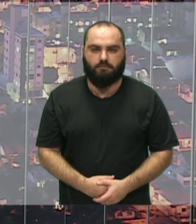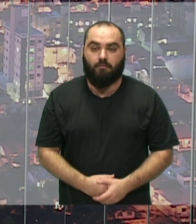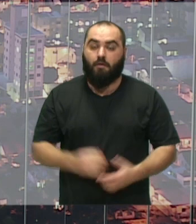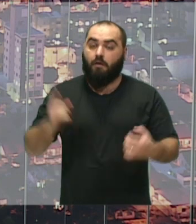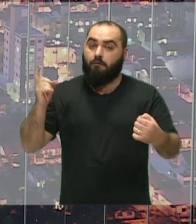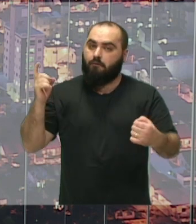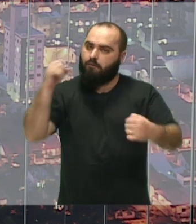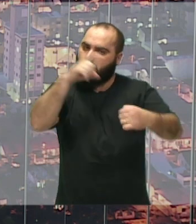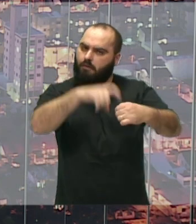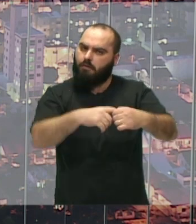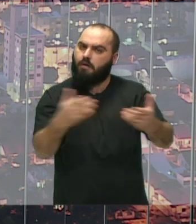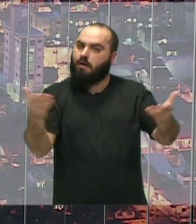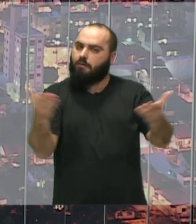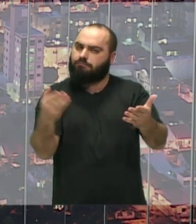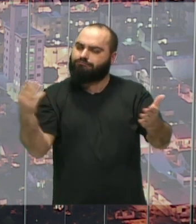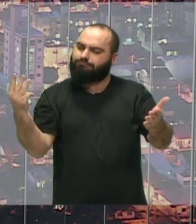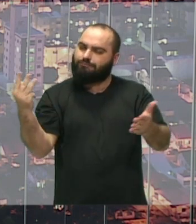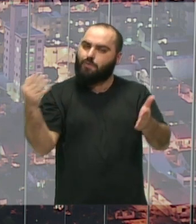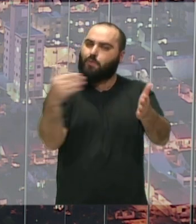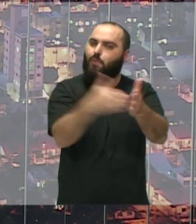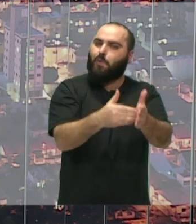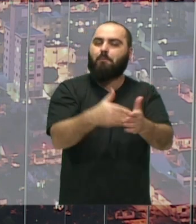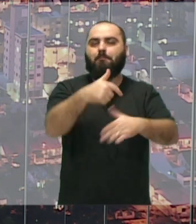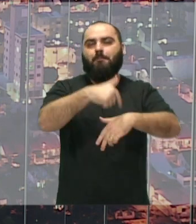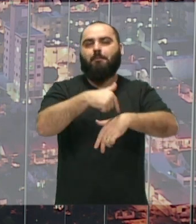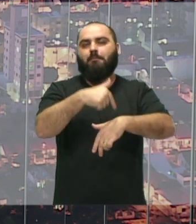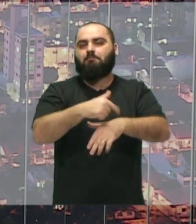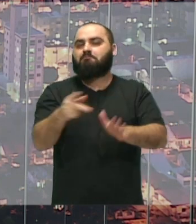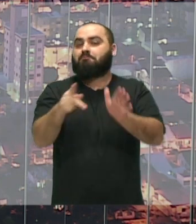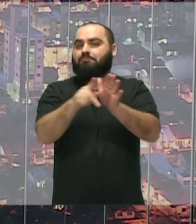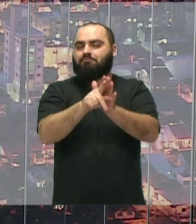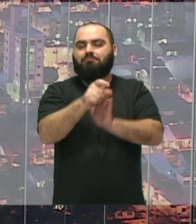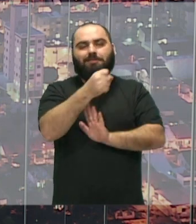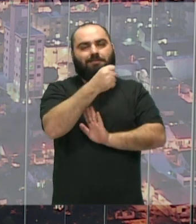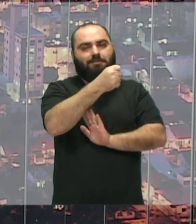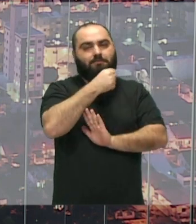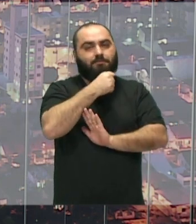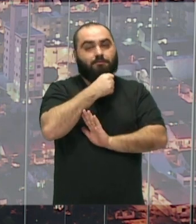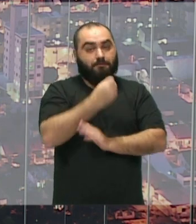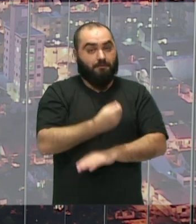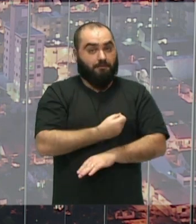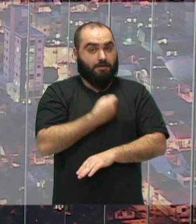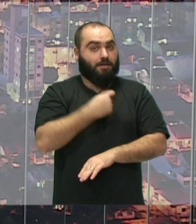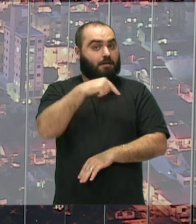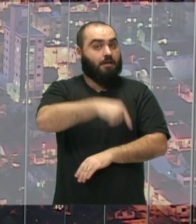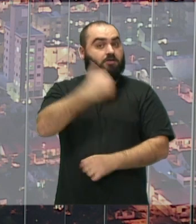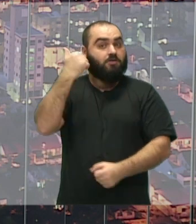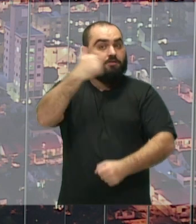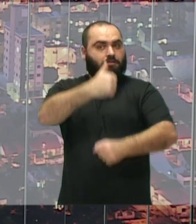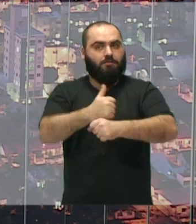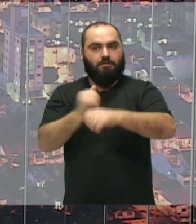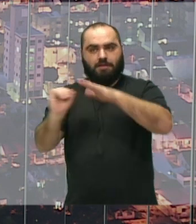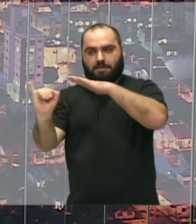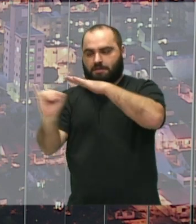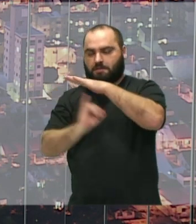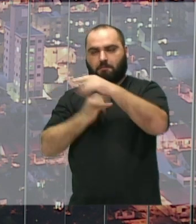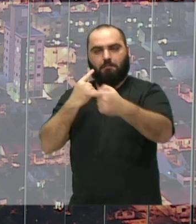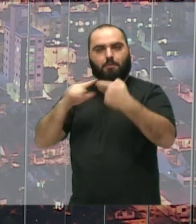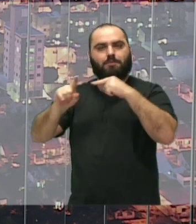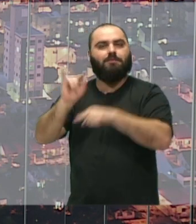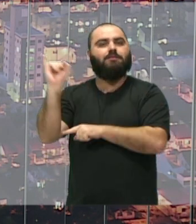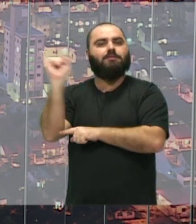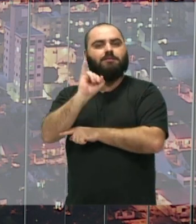Voltamos com o terceiro e último bloco do Câmara Aberta. Hoje participa conosco o diretor do Conservatório de Música de Itajaí,